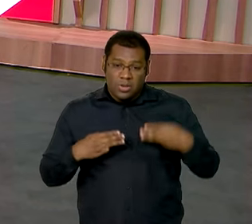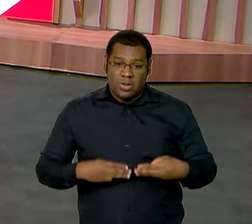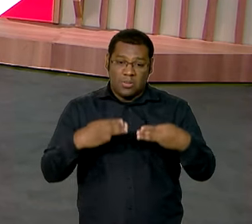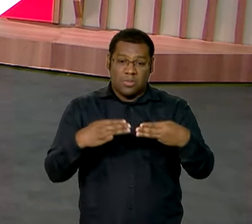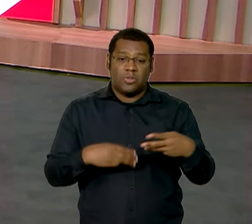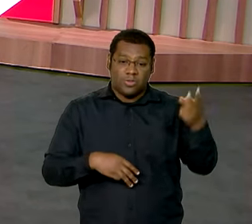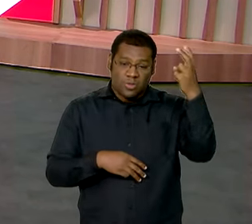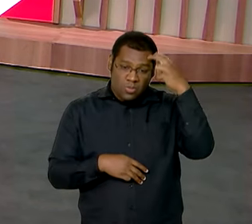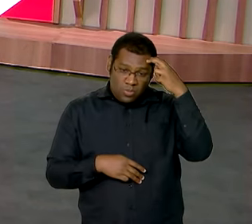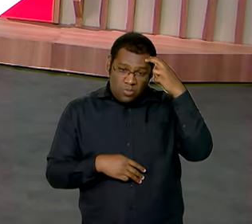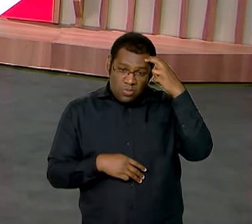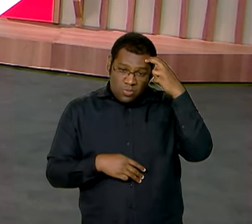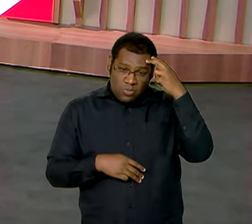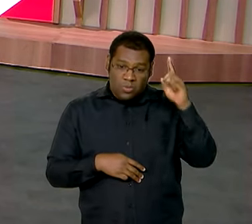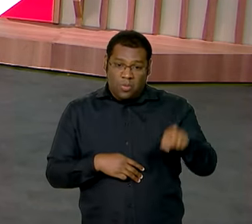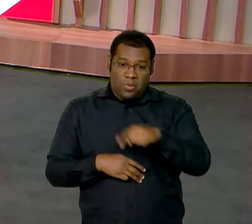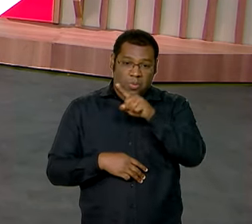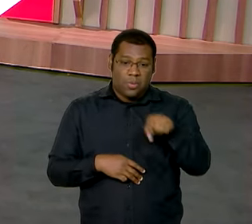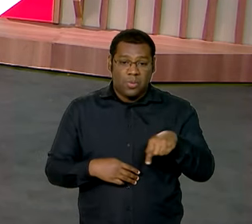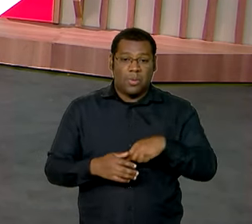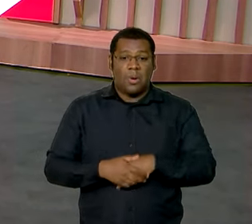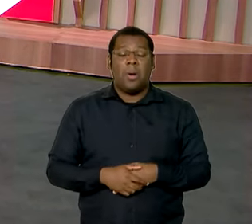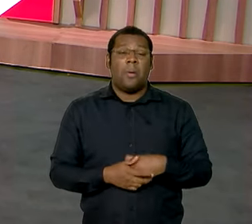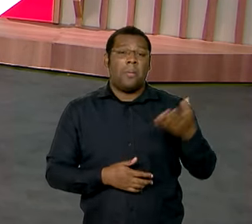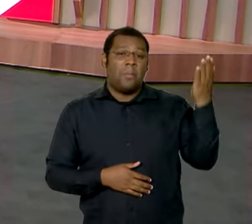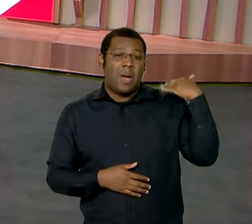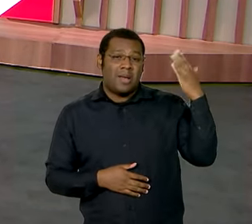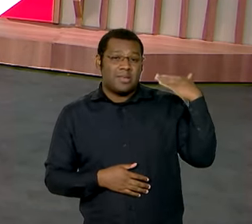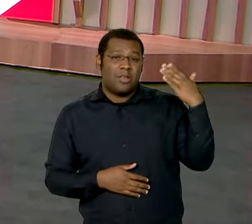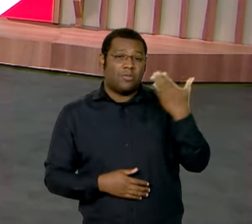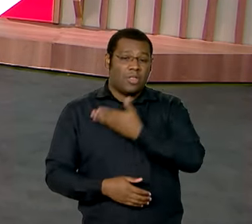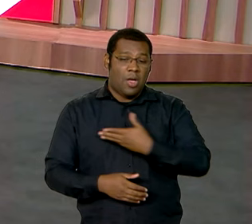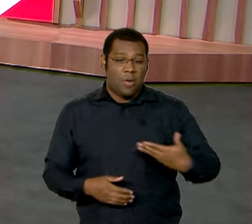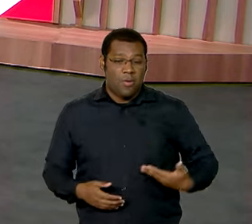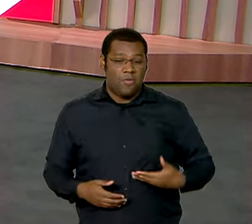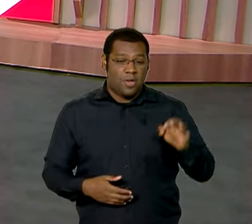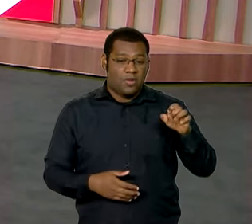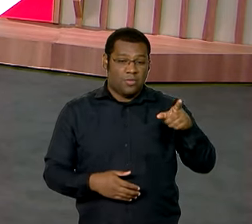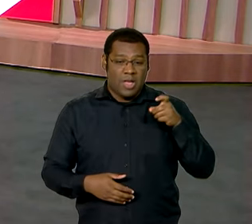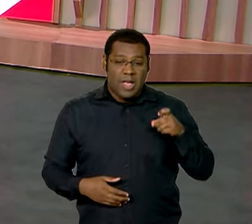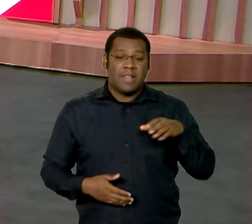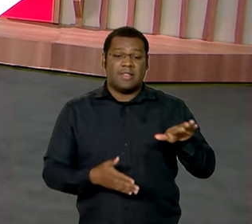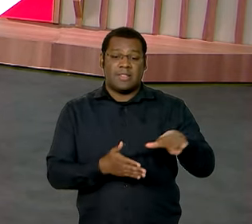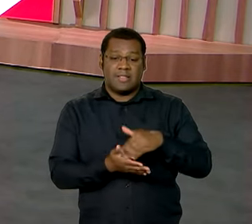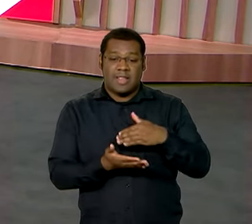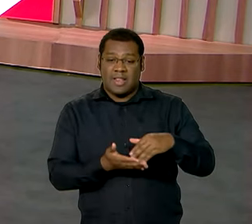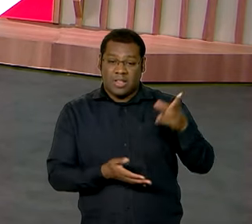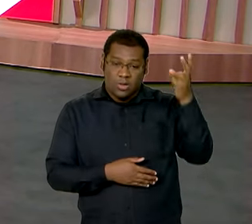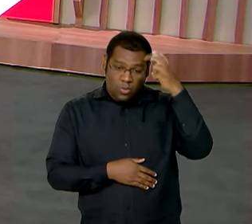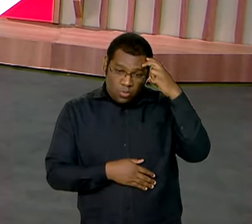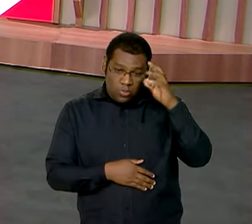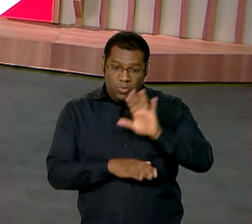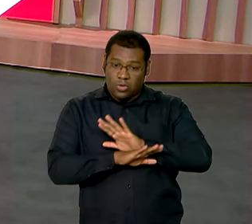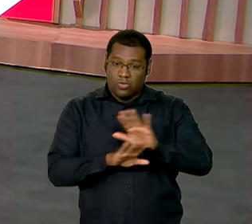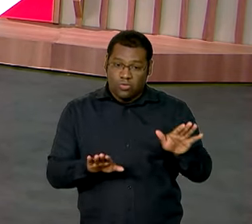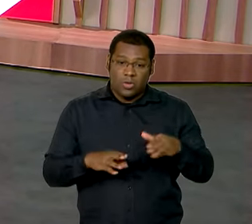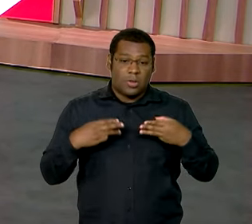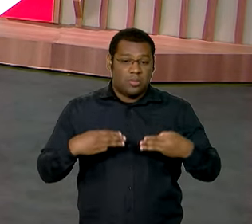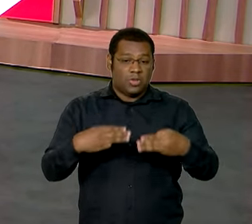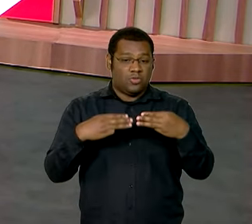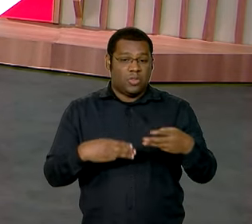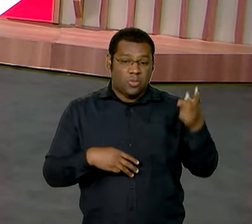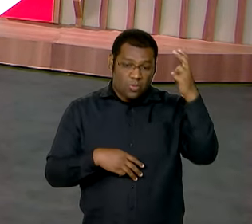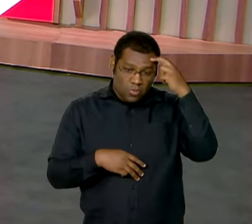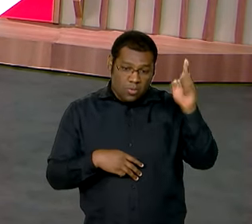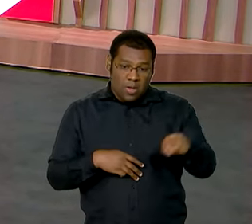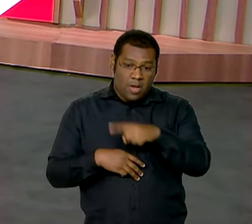no último mandato estávamos só com uma secretaria, ela estava falando dessa reestruturação e de como o Ministério já está sendo reconstruído e